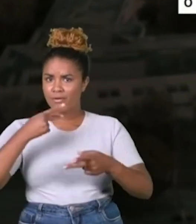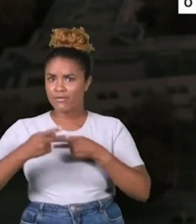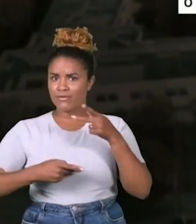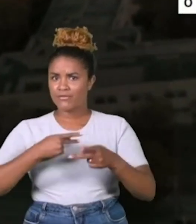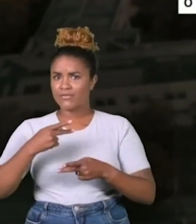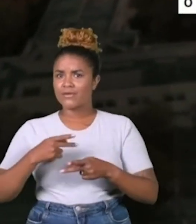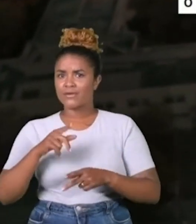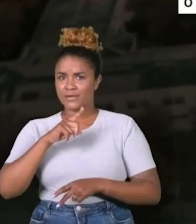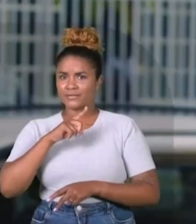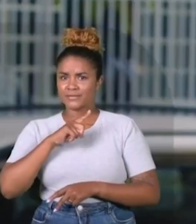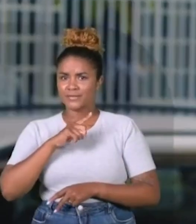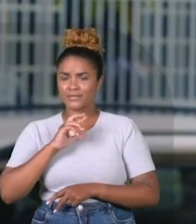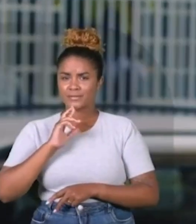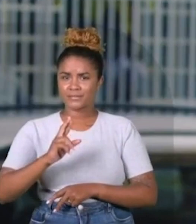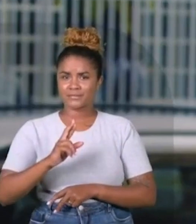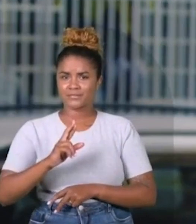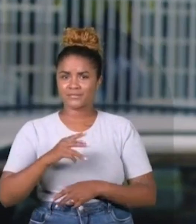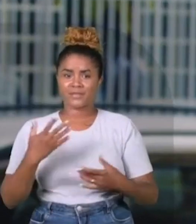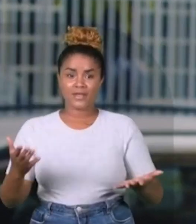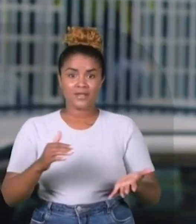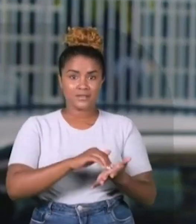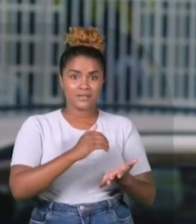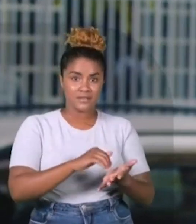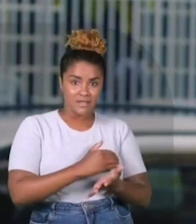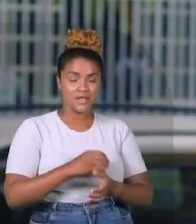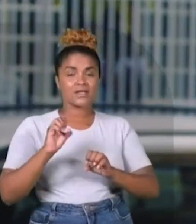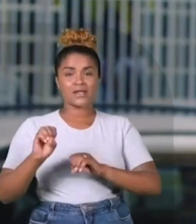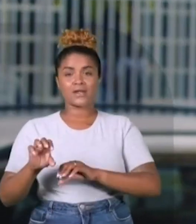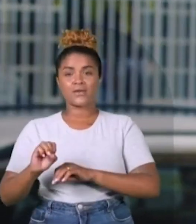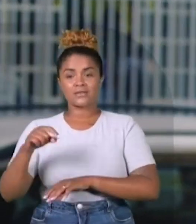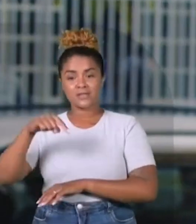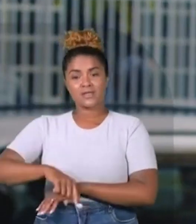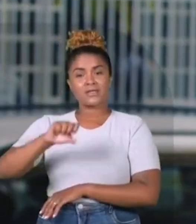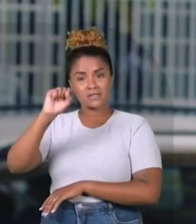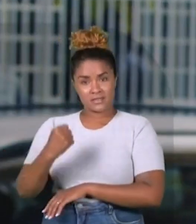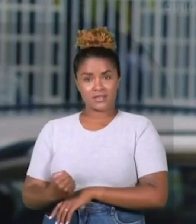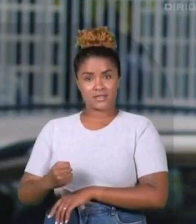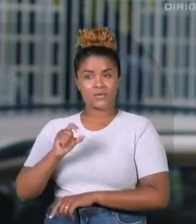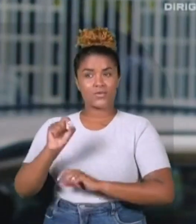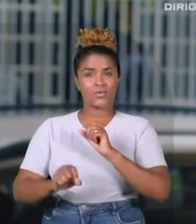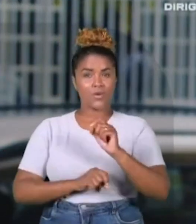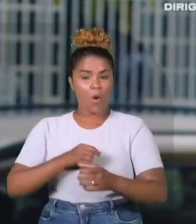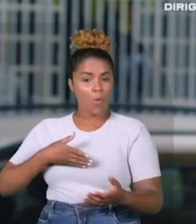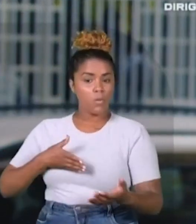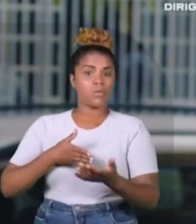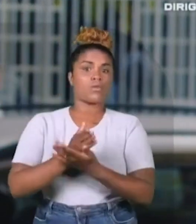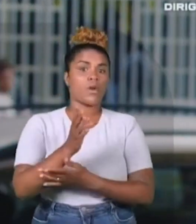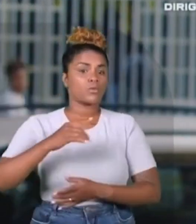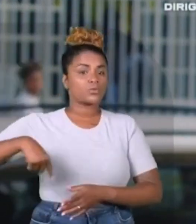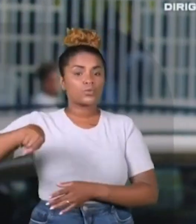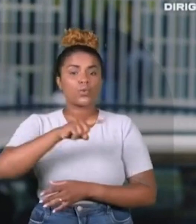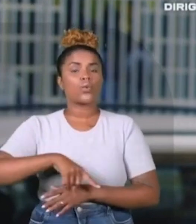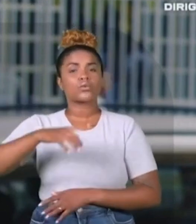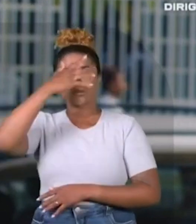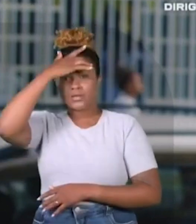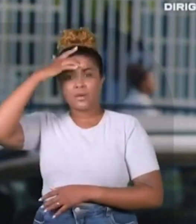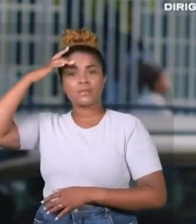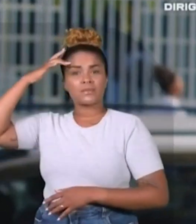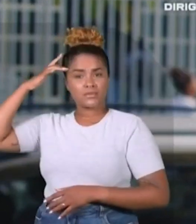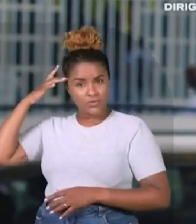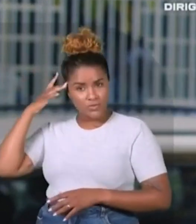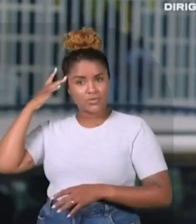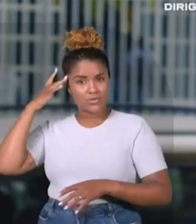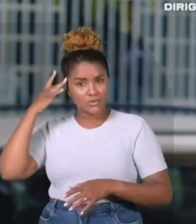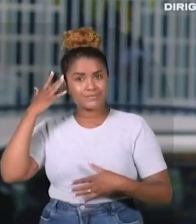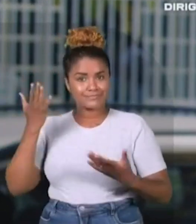resultado do IDEB. Quando as secretarias de educação de Sergipe optaram por aprovar todos os estudantes de